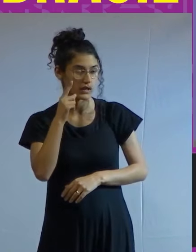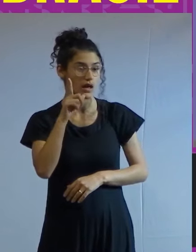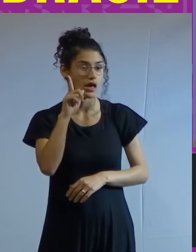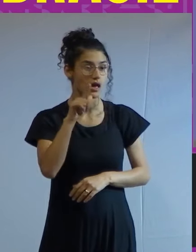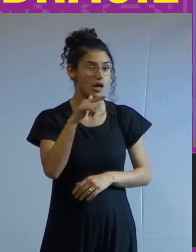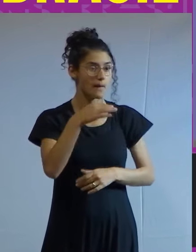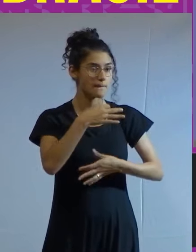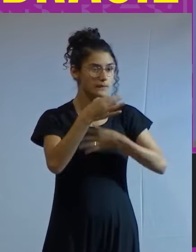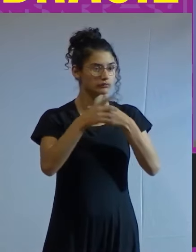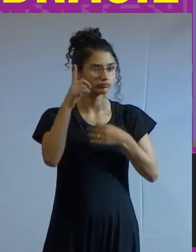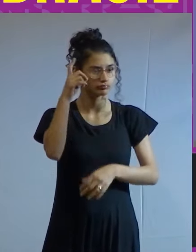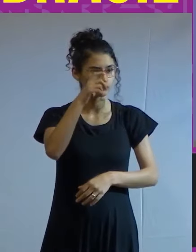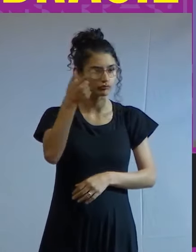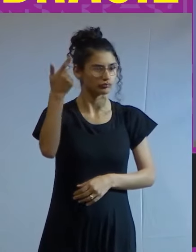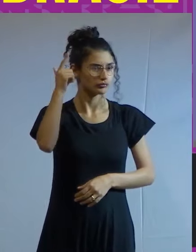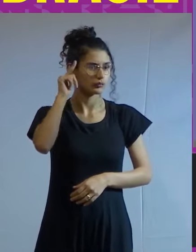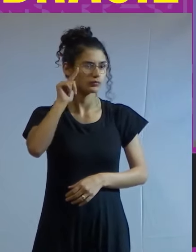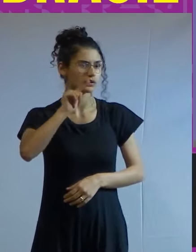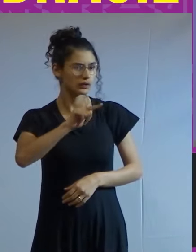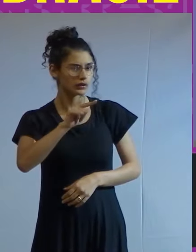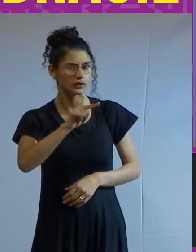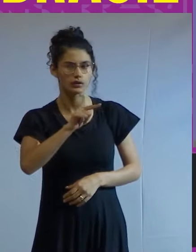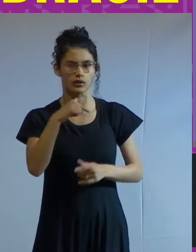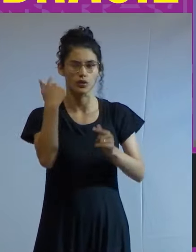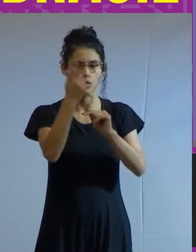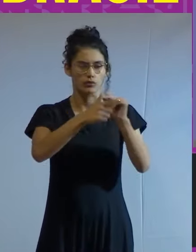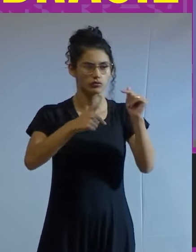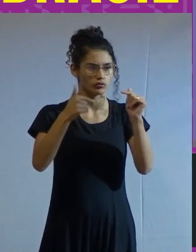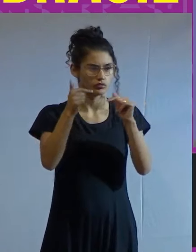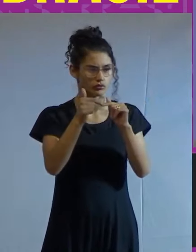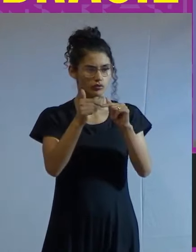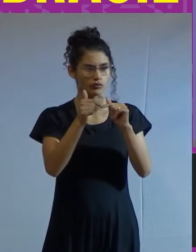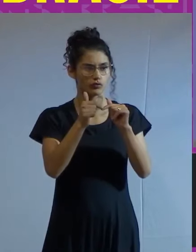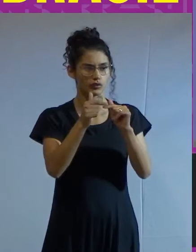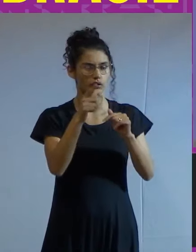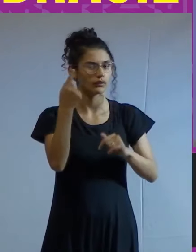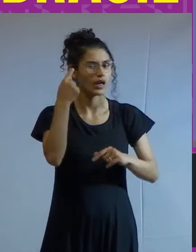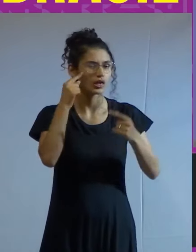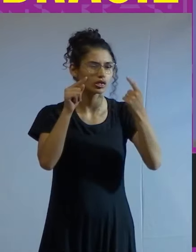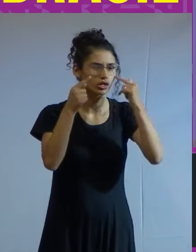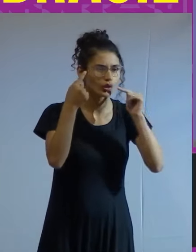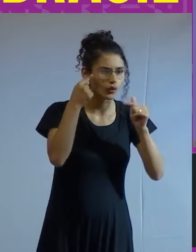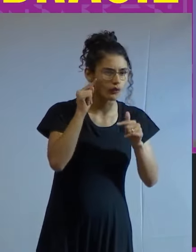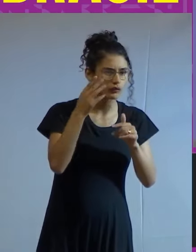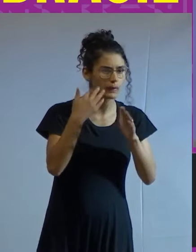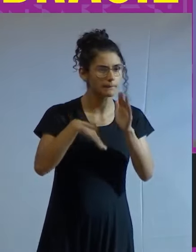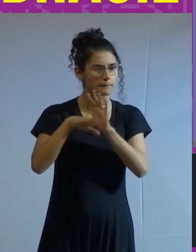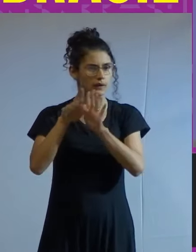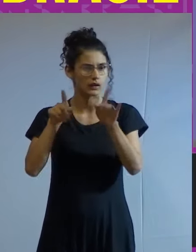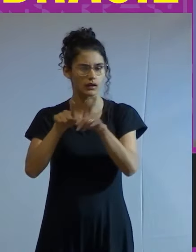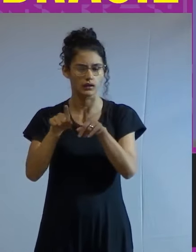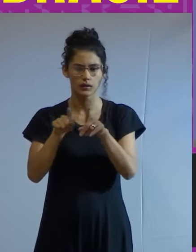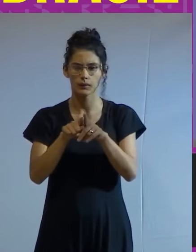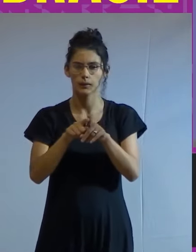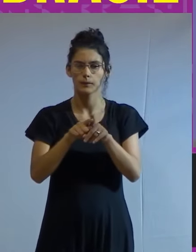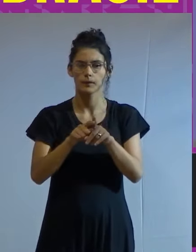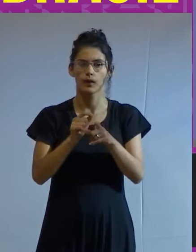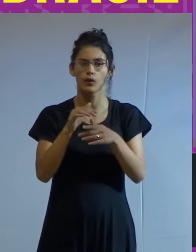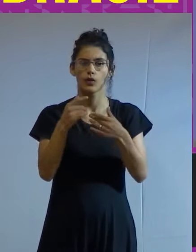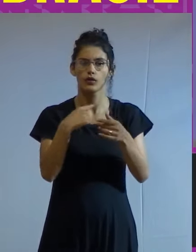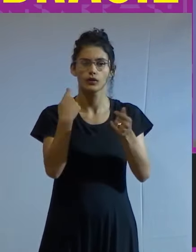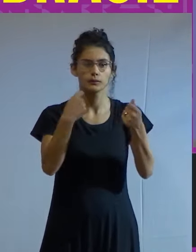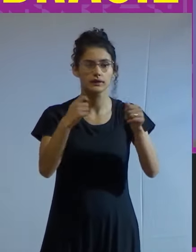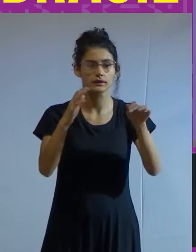este é o fim difícil de atingir, longíquo, sem dúvida, mas para o qual